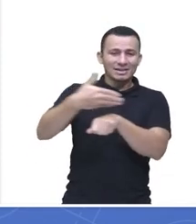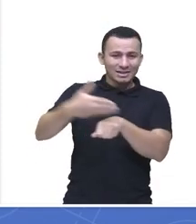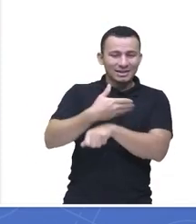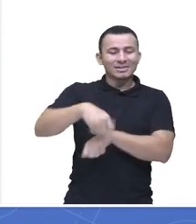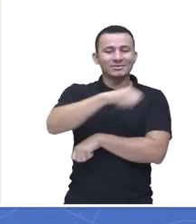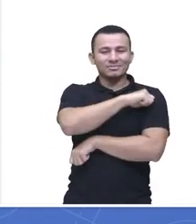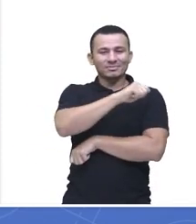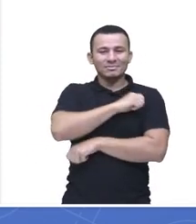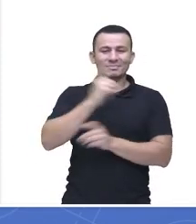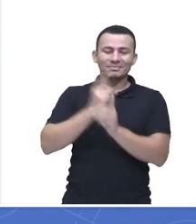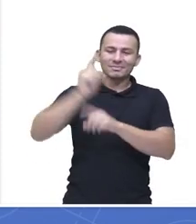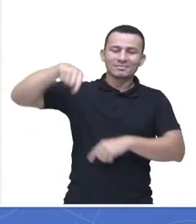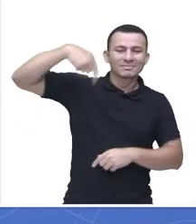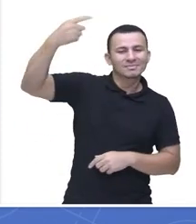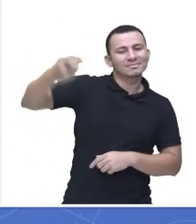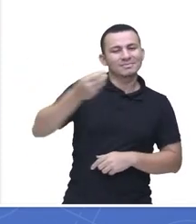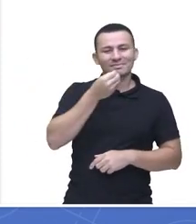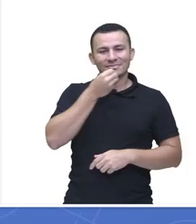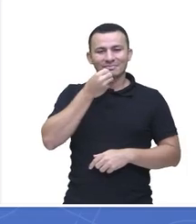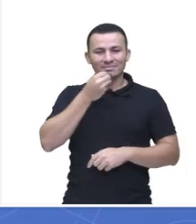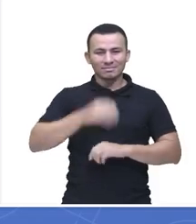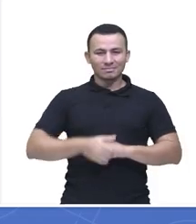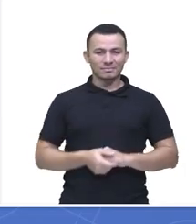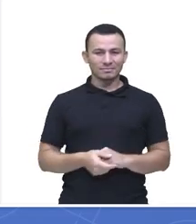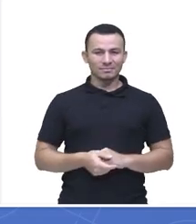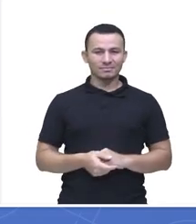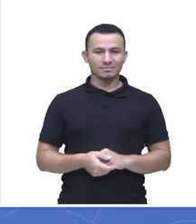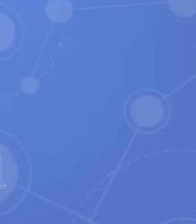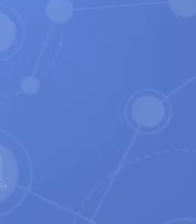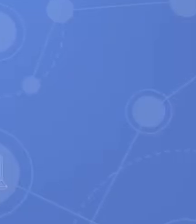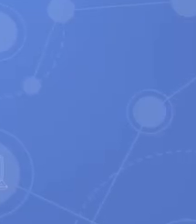vocês, até a próxima, até o próximo Exerciando.